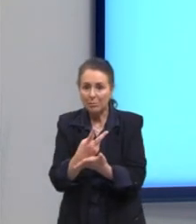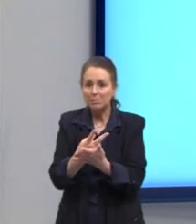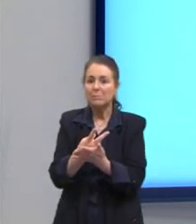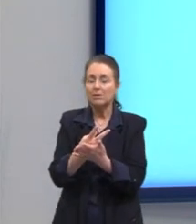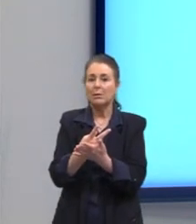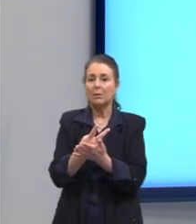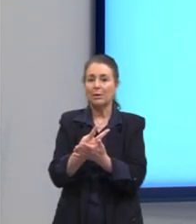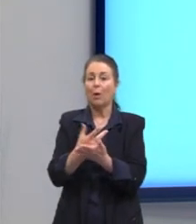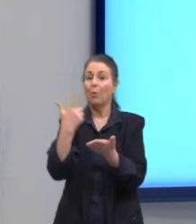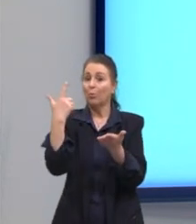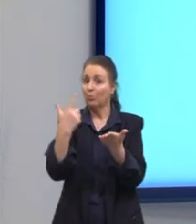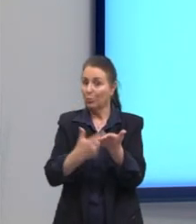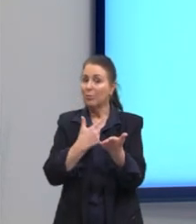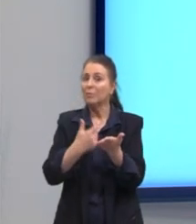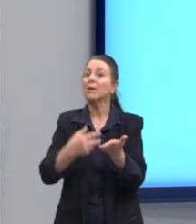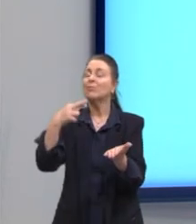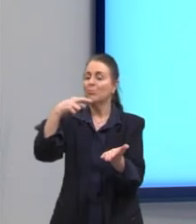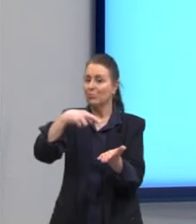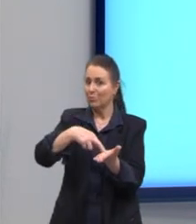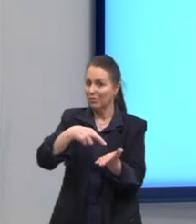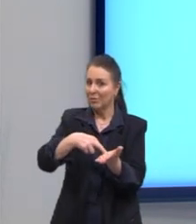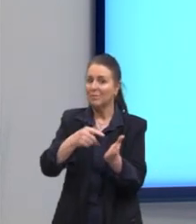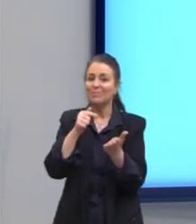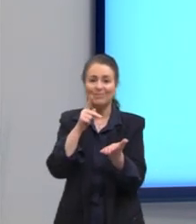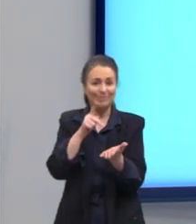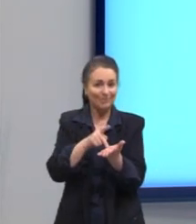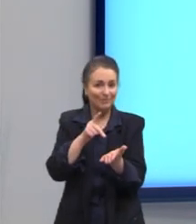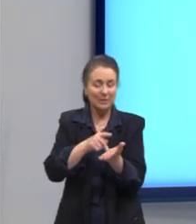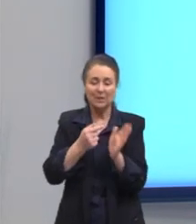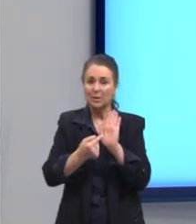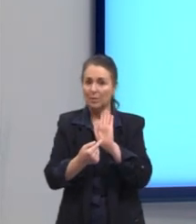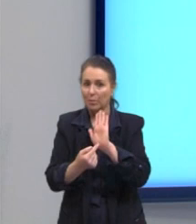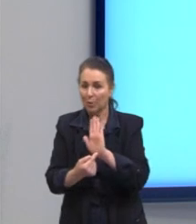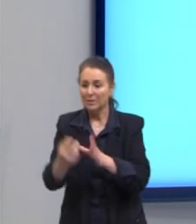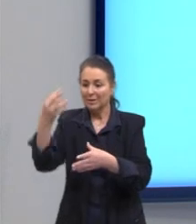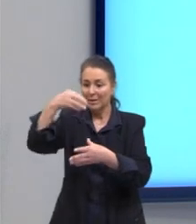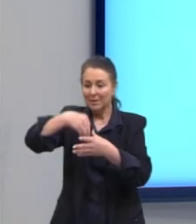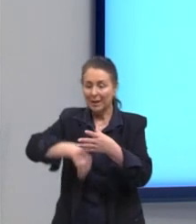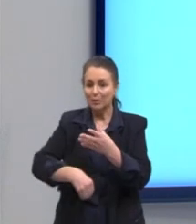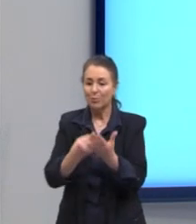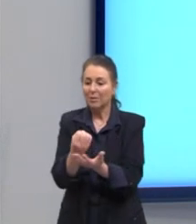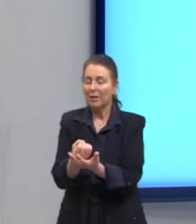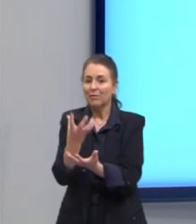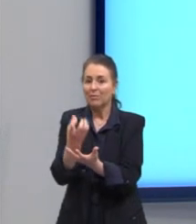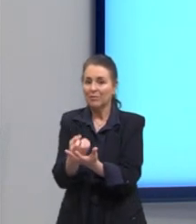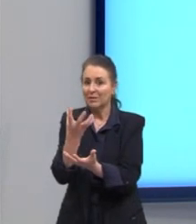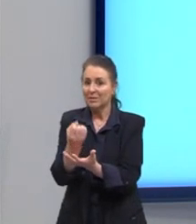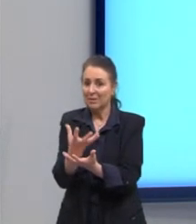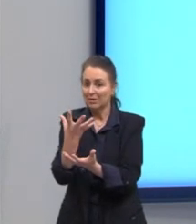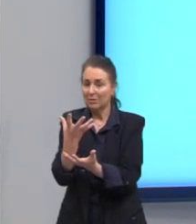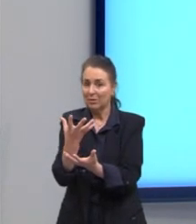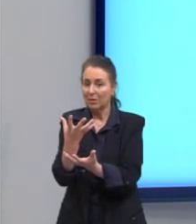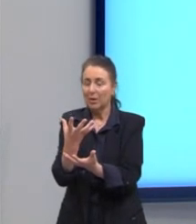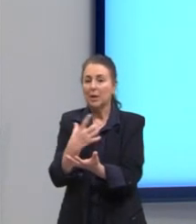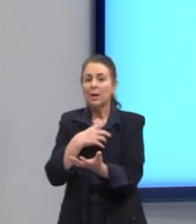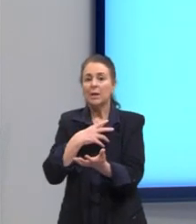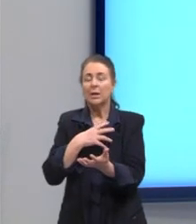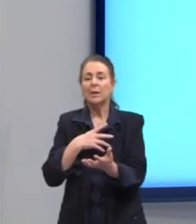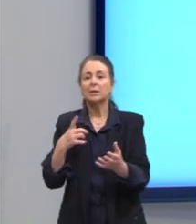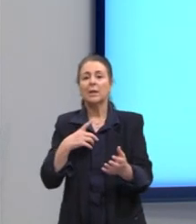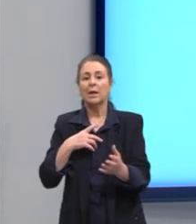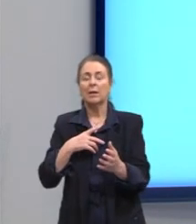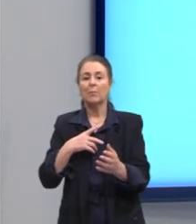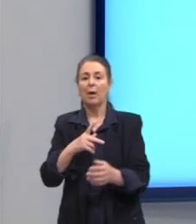dessas obras, eles são reais, ele traz essa realidade para dentro da sua ficção, e aí vai misturando, né, o enredo, a presença aí dos